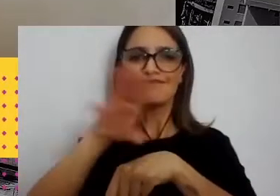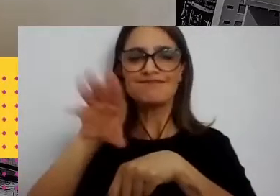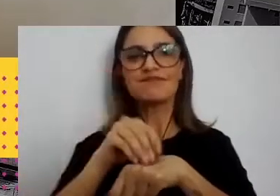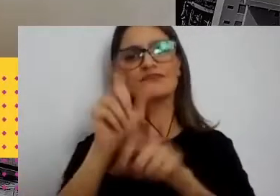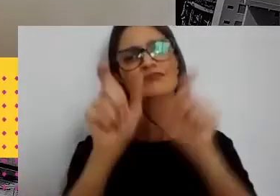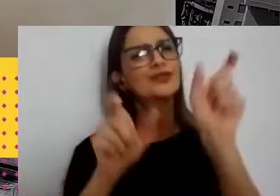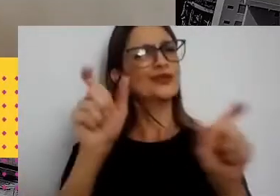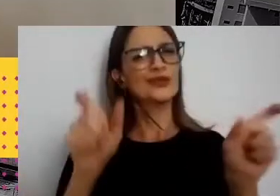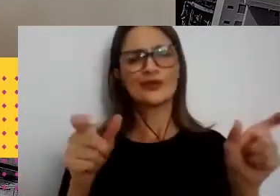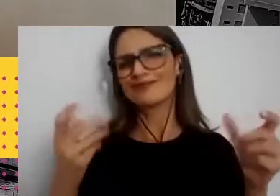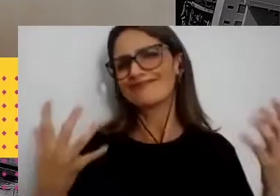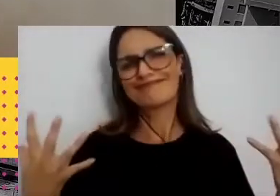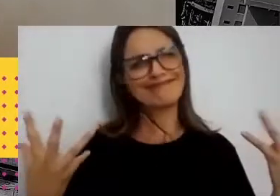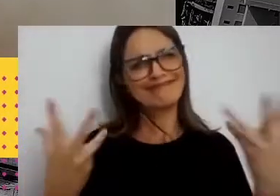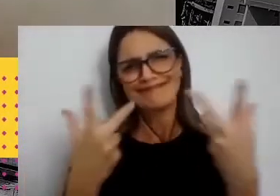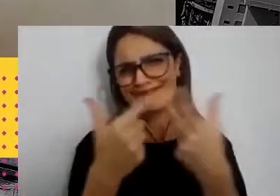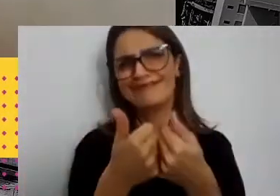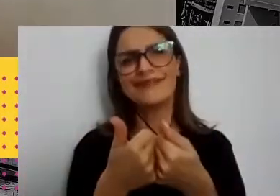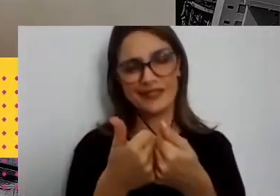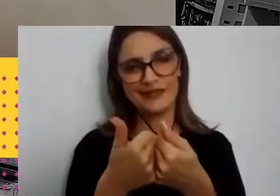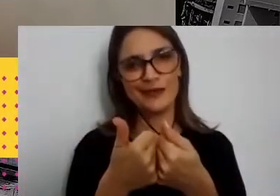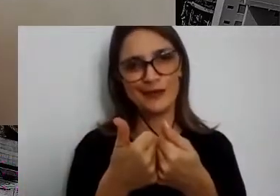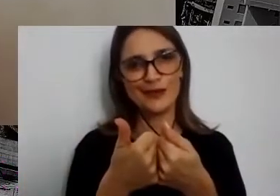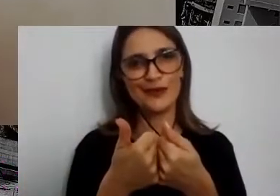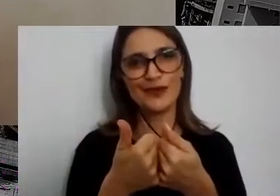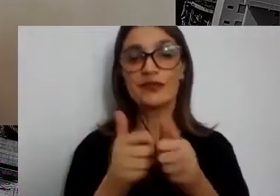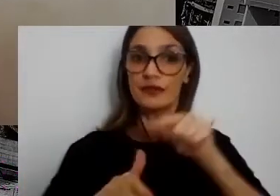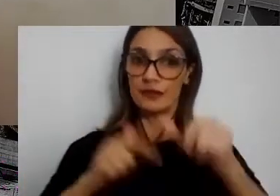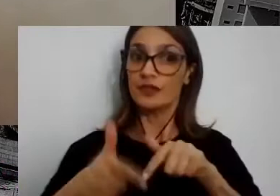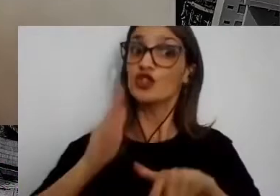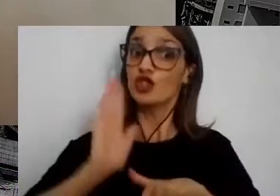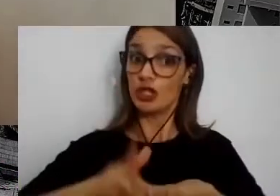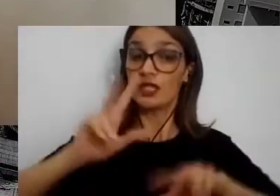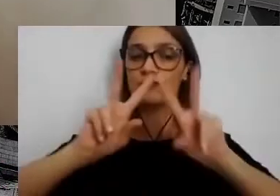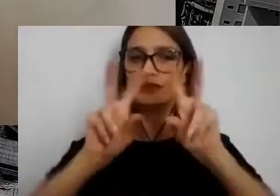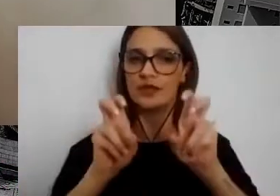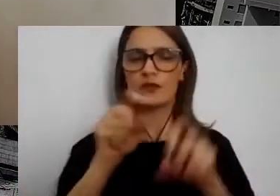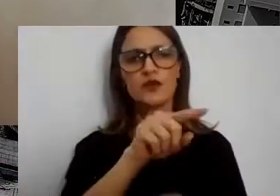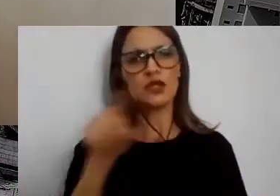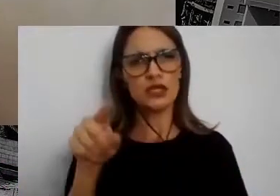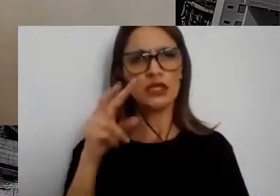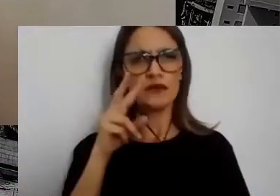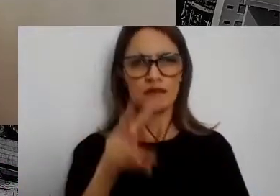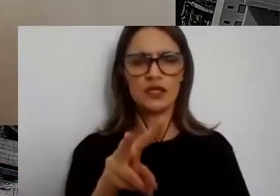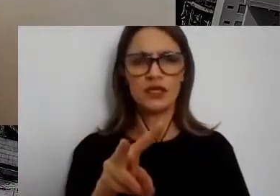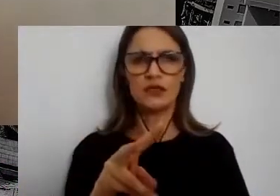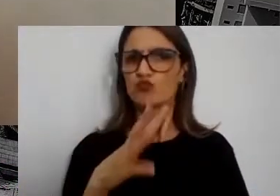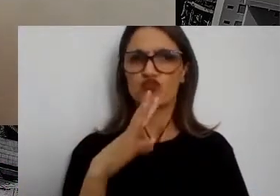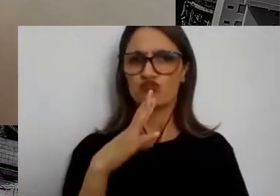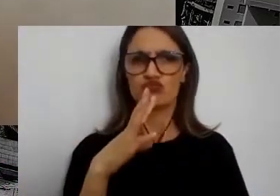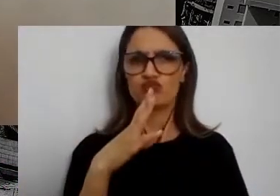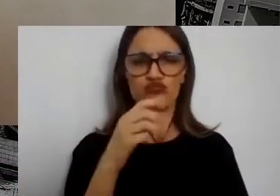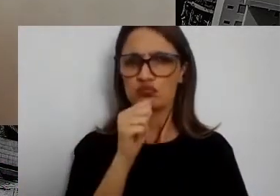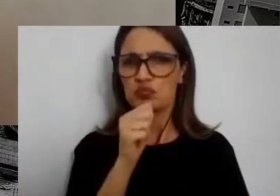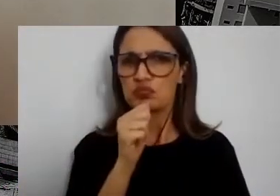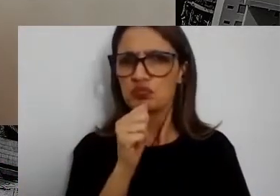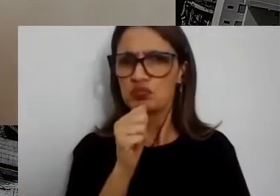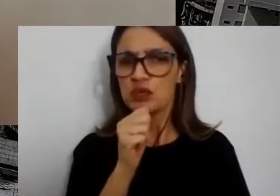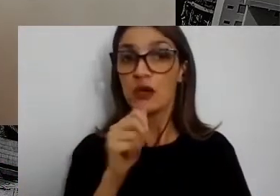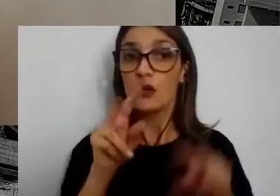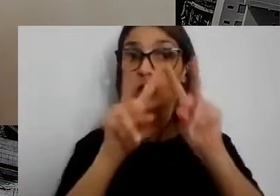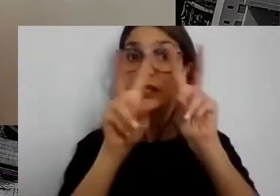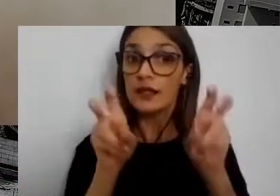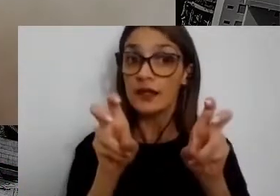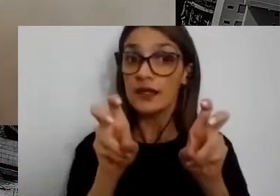qualificadas e também atuantes nesse tema. Para quem está nos assistindo e ainda não conhece ou não está familiarizado com o termo, vale